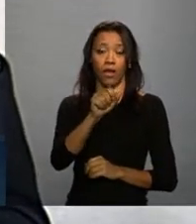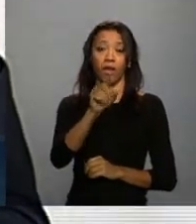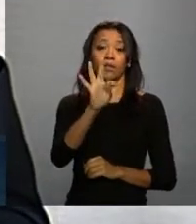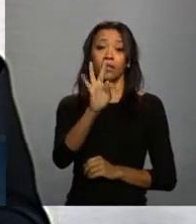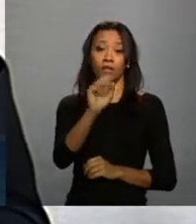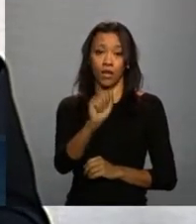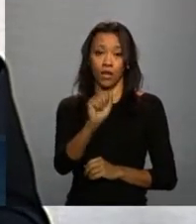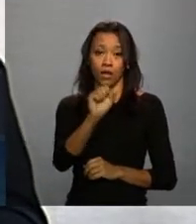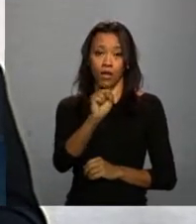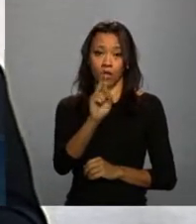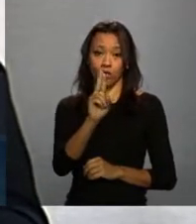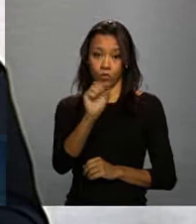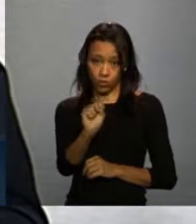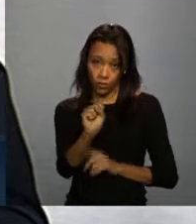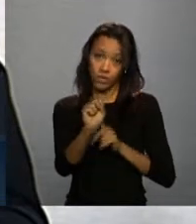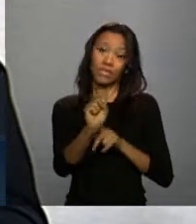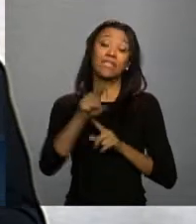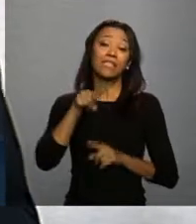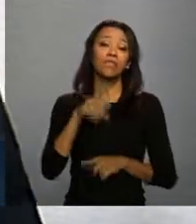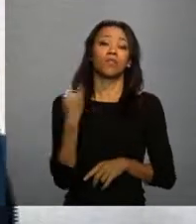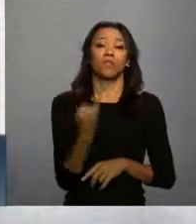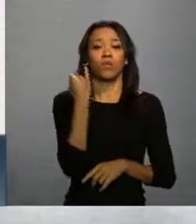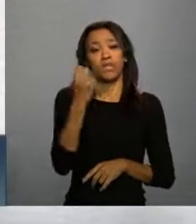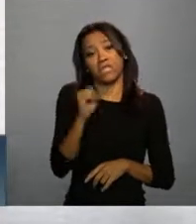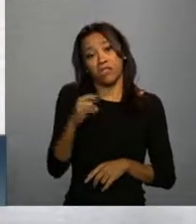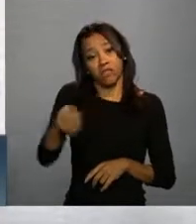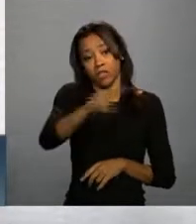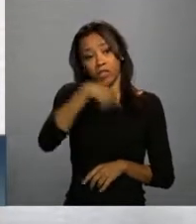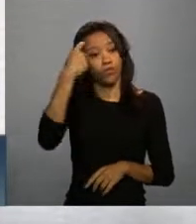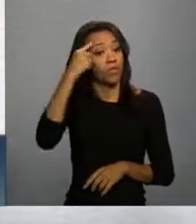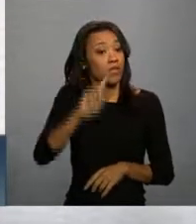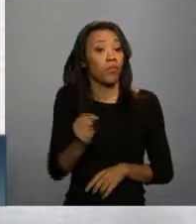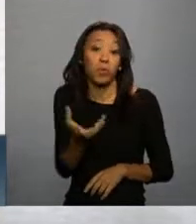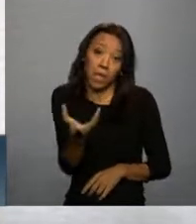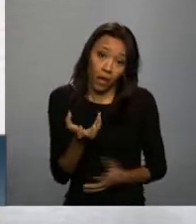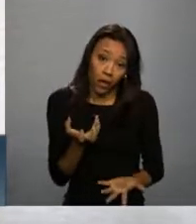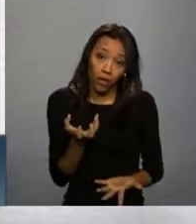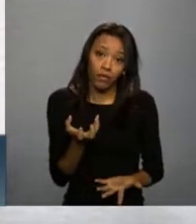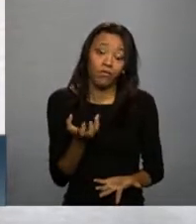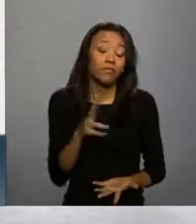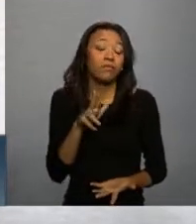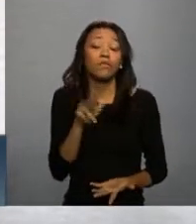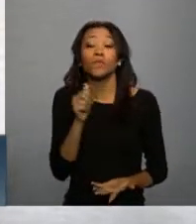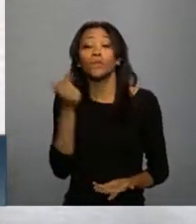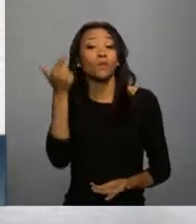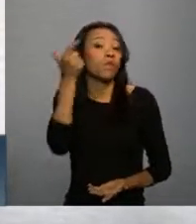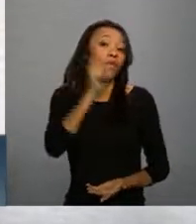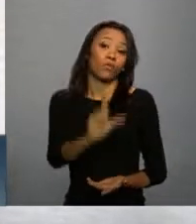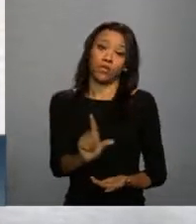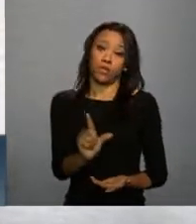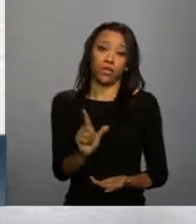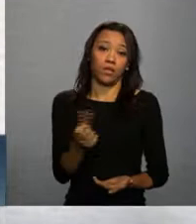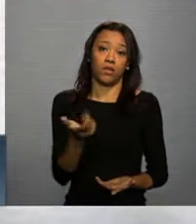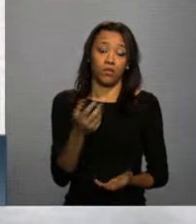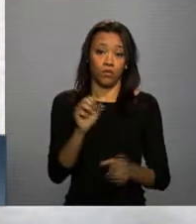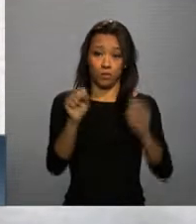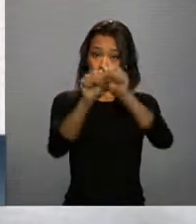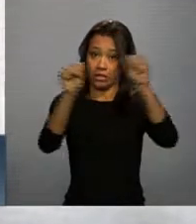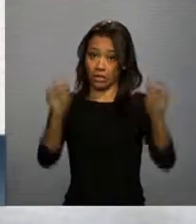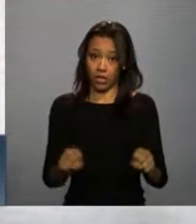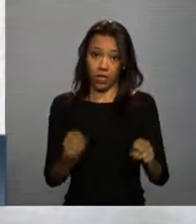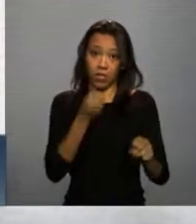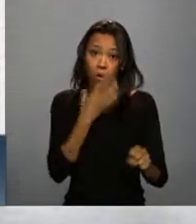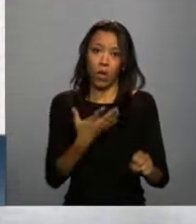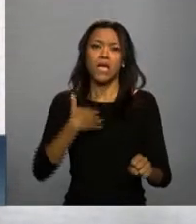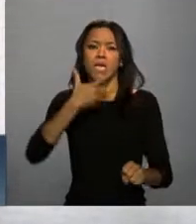decisivo para as coisas darem certo. Se você não sabe muito bem o que quer, você jamais terá um sistema informatizado. Tinha um grande mestre